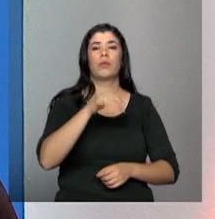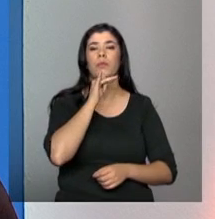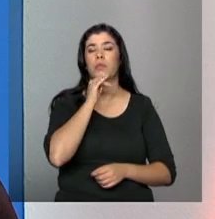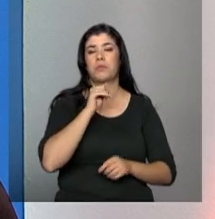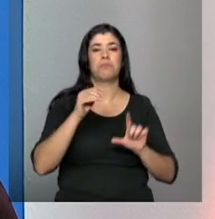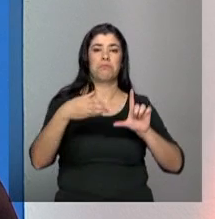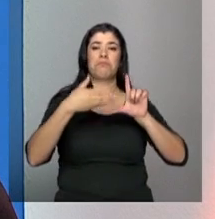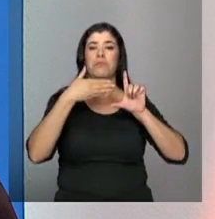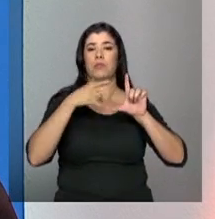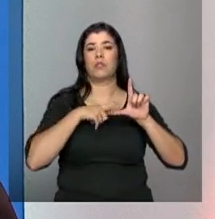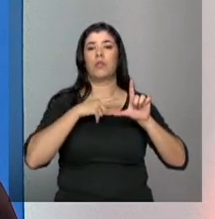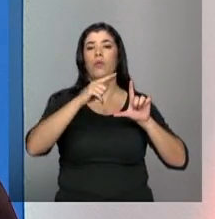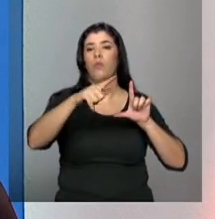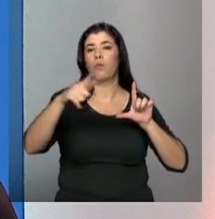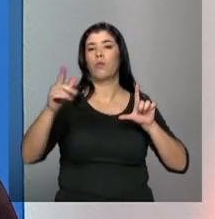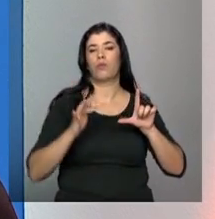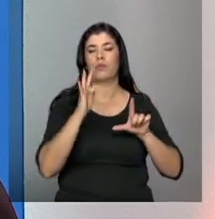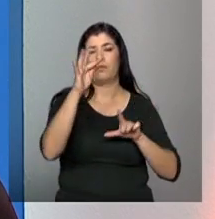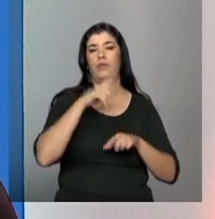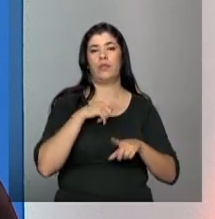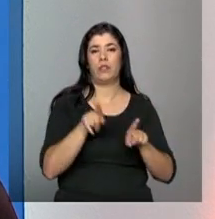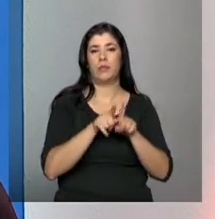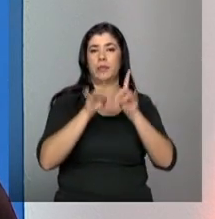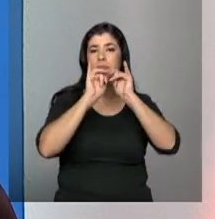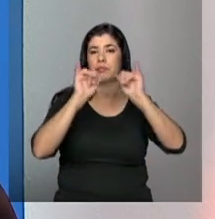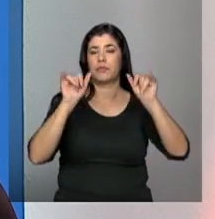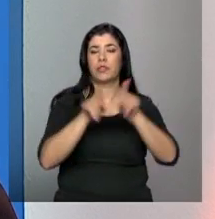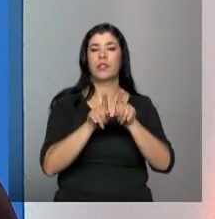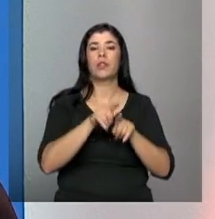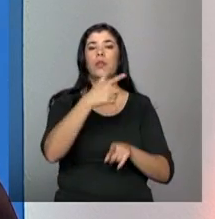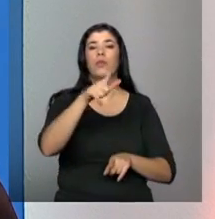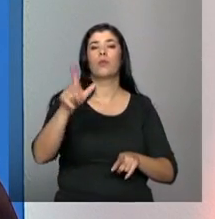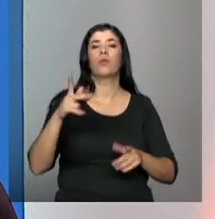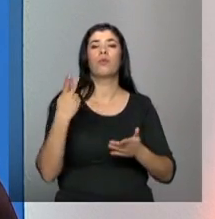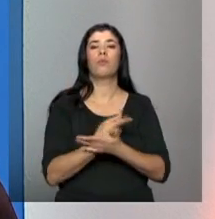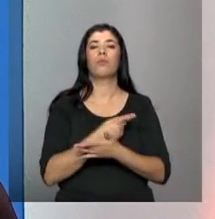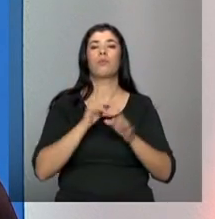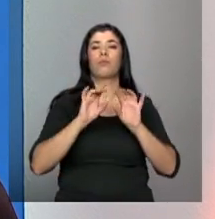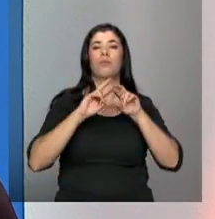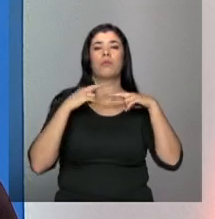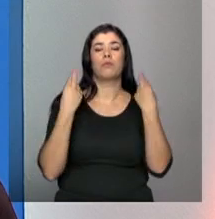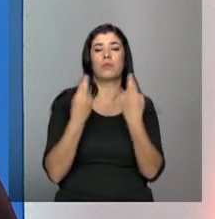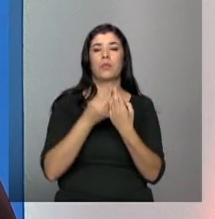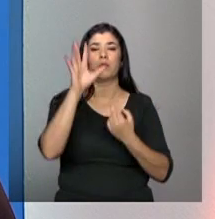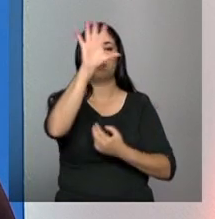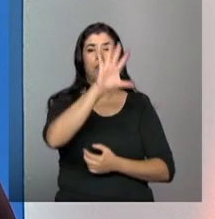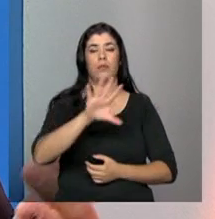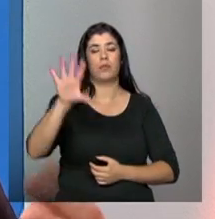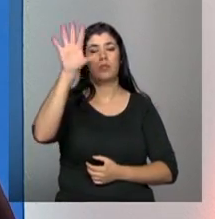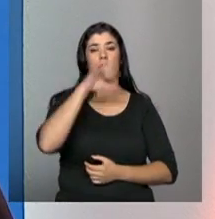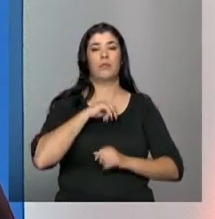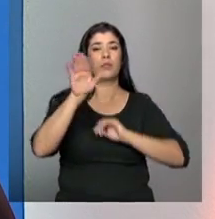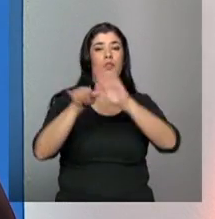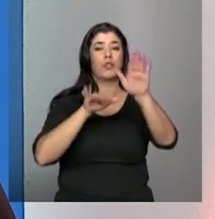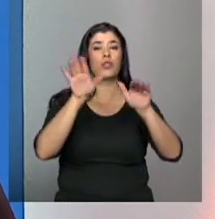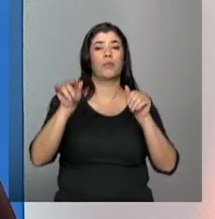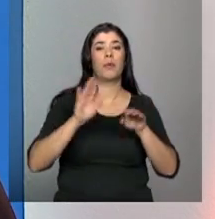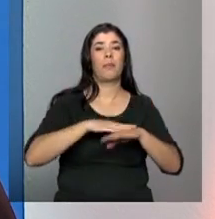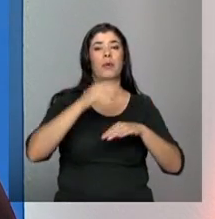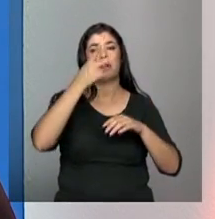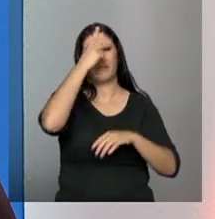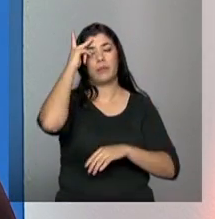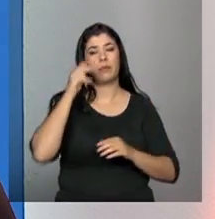teleconferência, que teremos outras para frente, e faremos ainda outros eventos de dia nacional para envolver o número maior de pessoas. Então, assim,